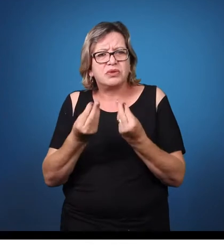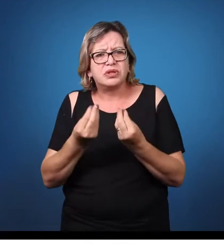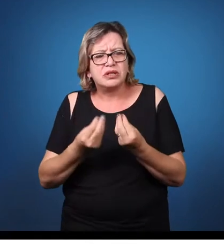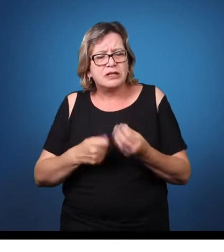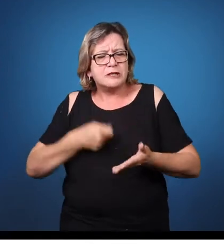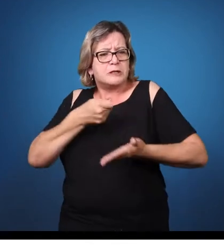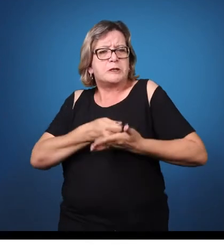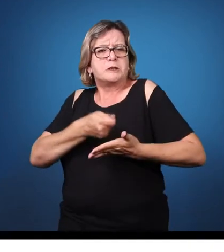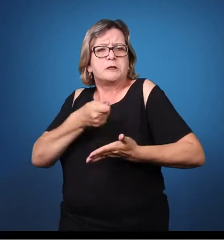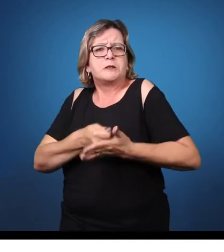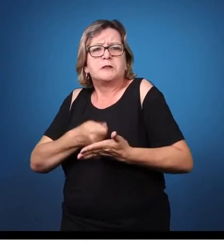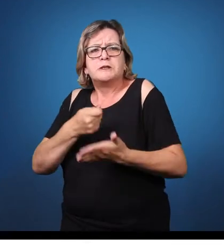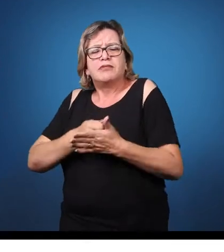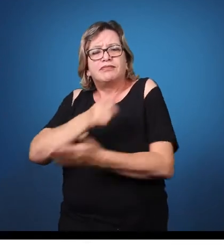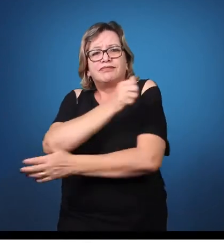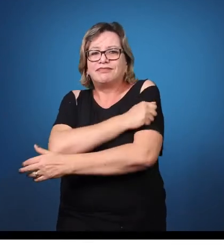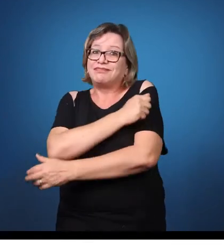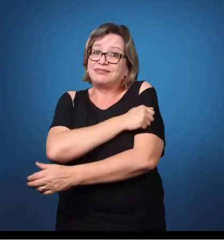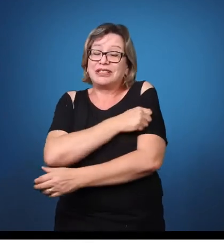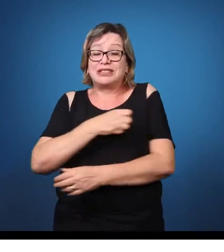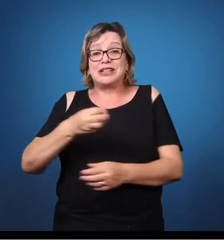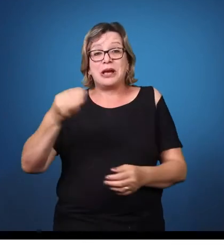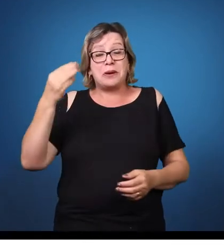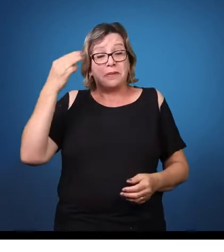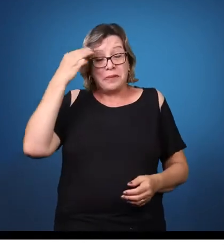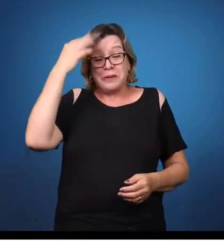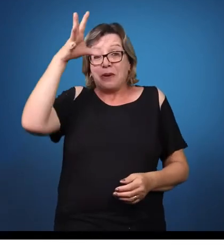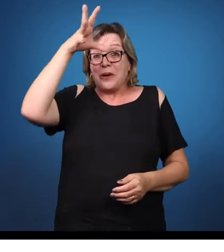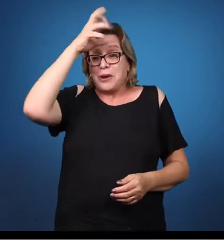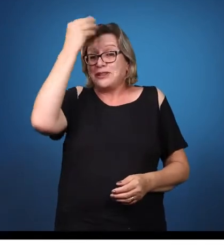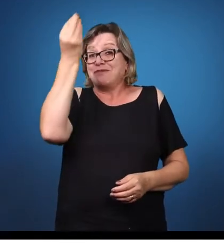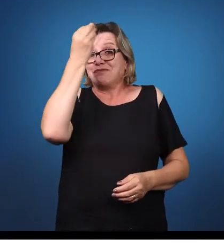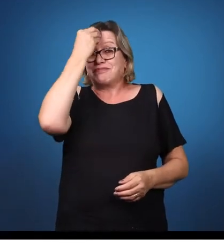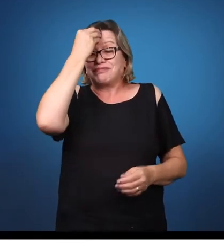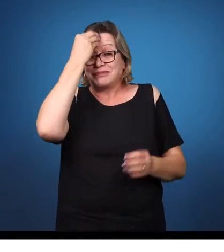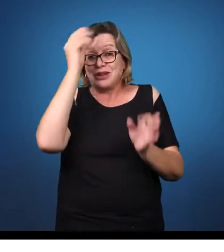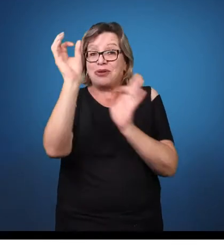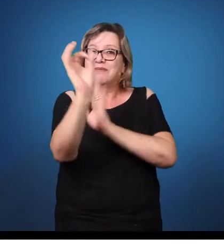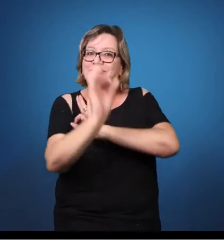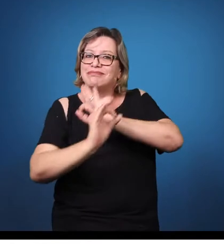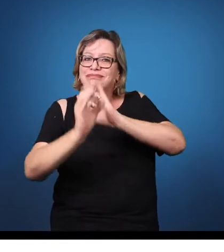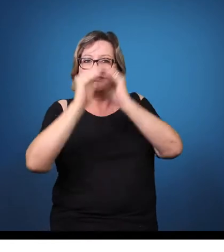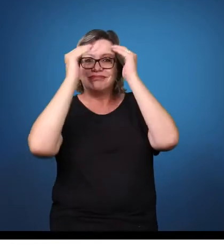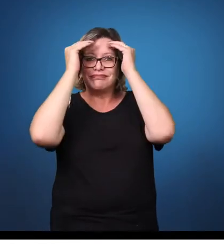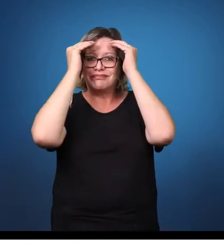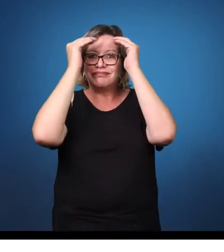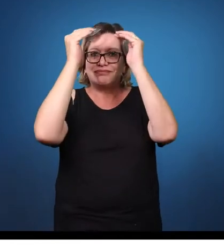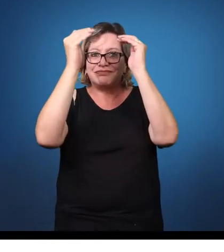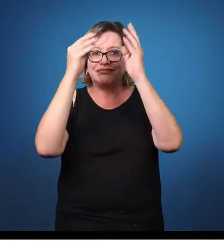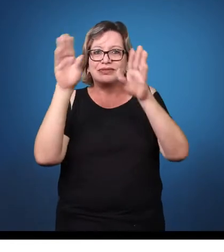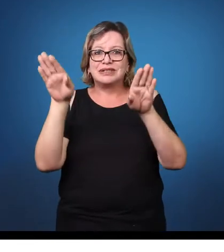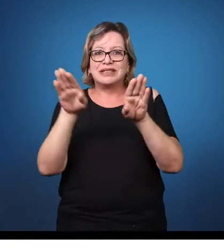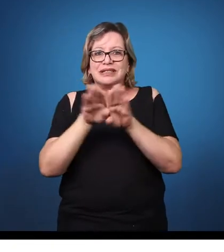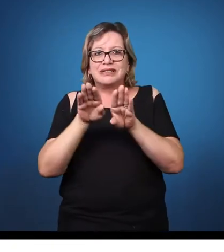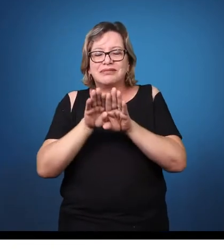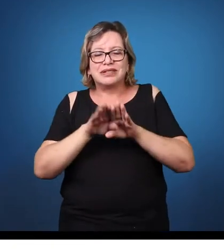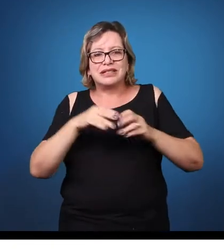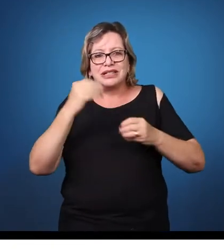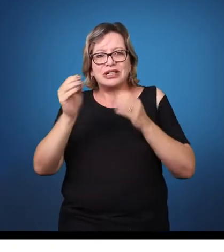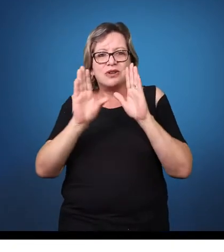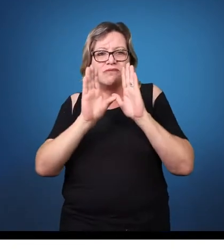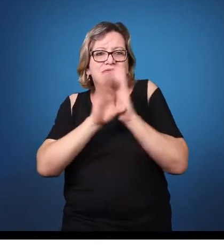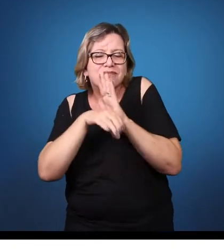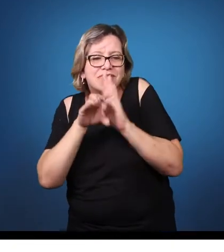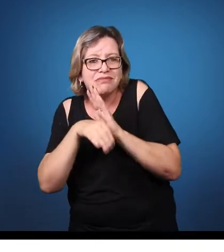característica de um deficiente intelectual. A senhora mencionou a questão da aprendizagem em si, nos diferentes níveis, desde